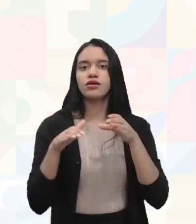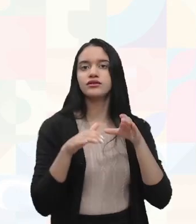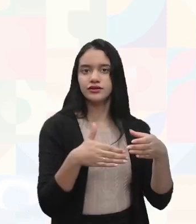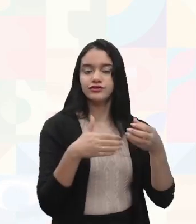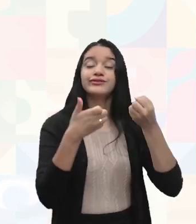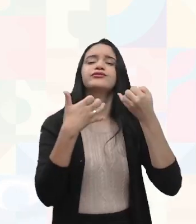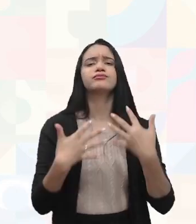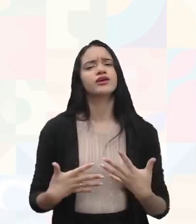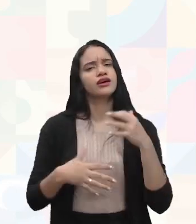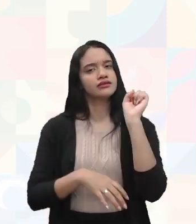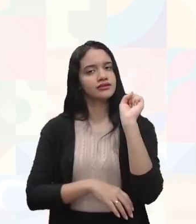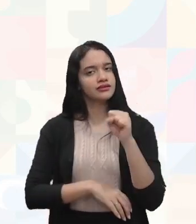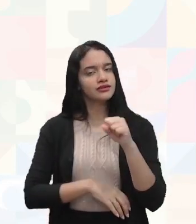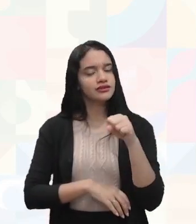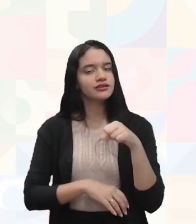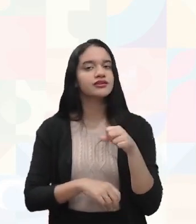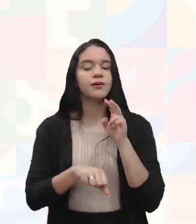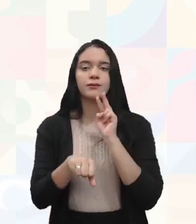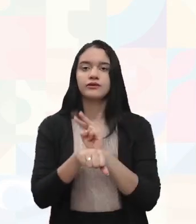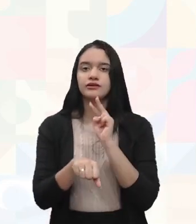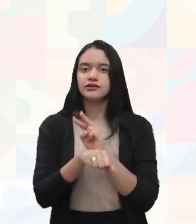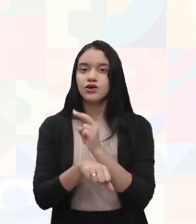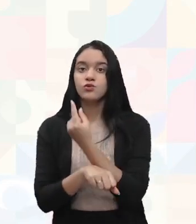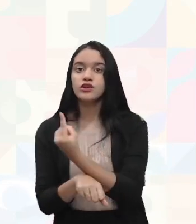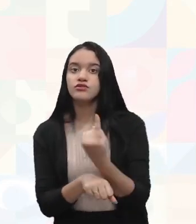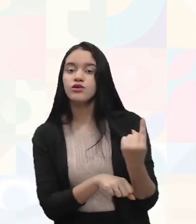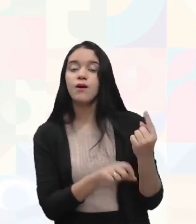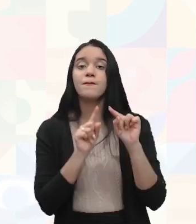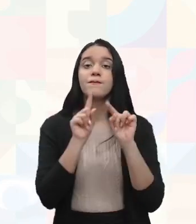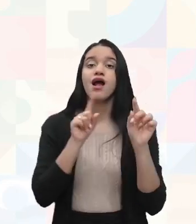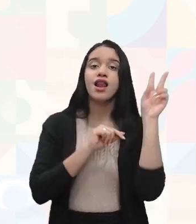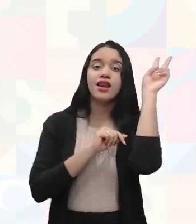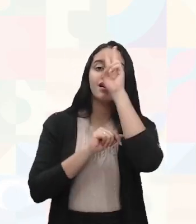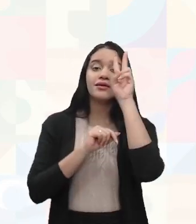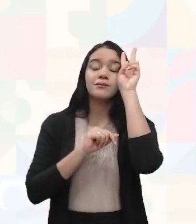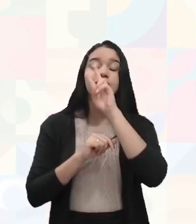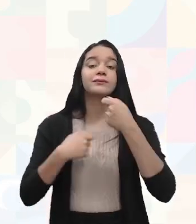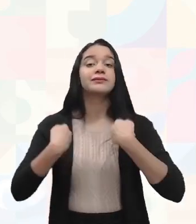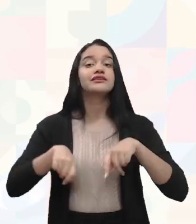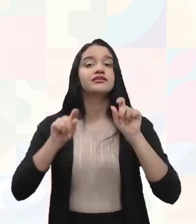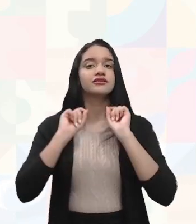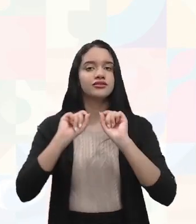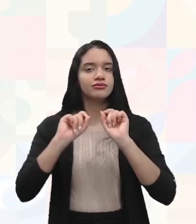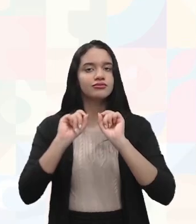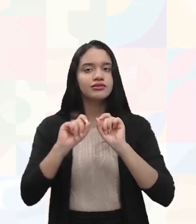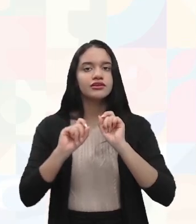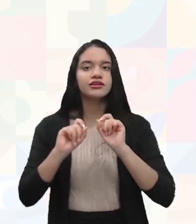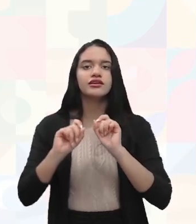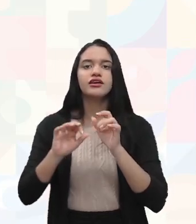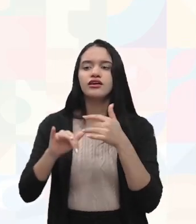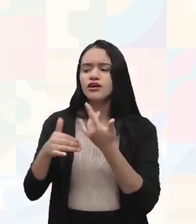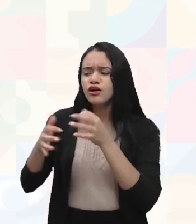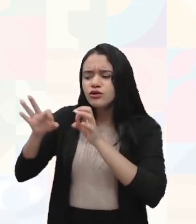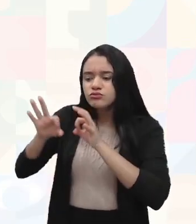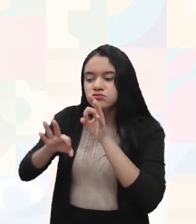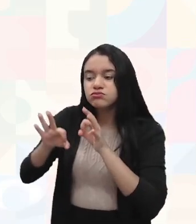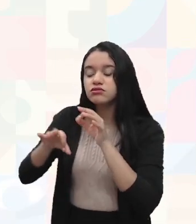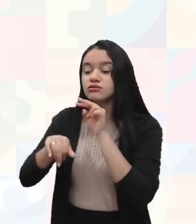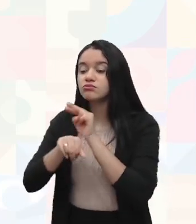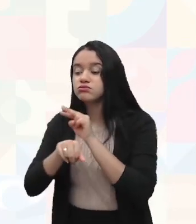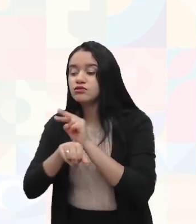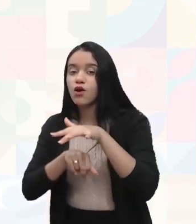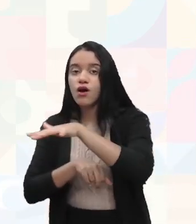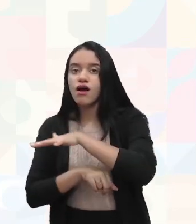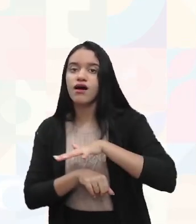vai falar, sim, da proteção individual, mas lembrando que a gente primeiro precisa corrigir o ambiente de trabalho, né, a própria